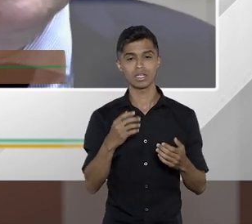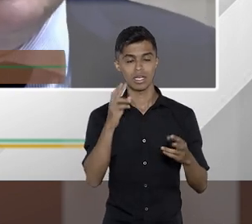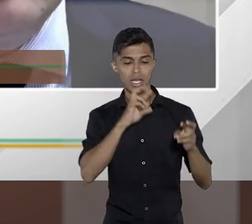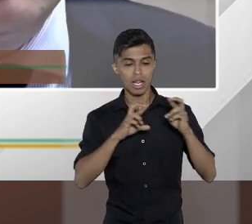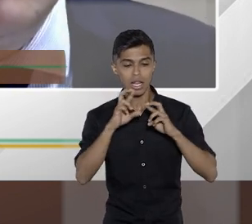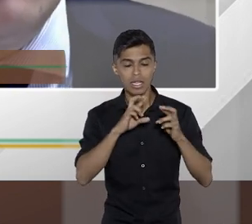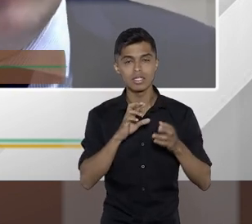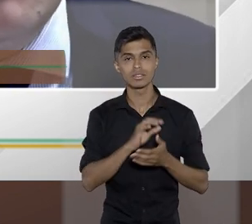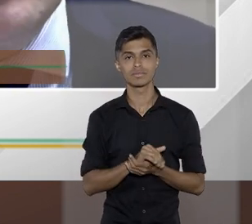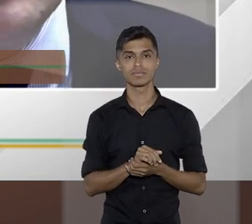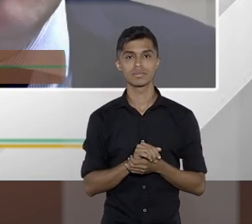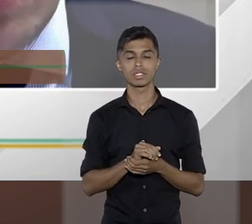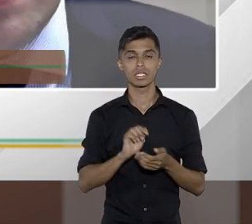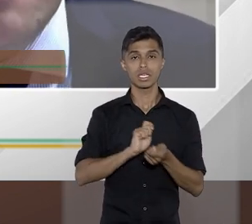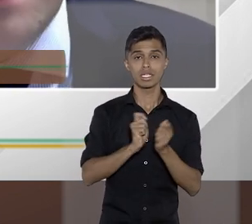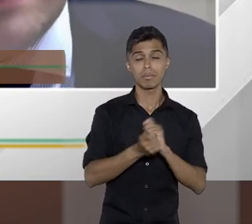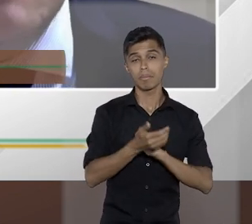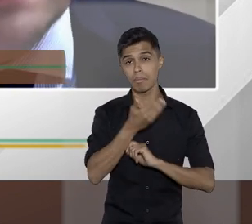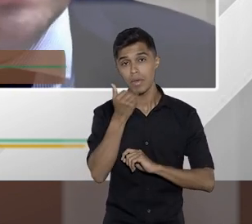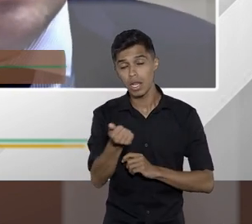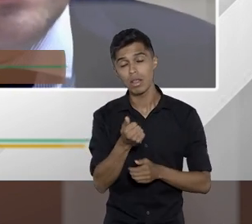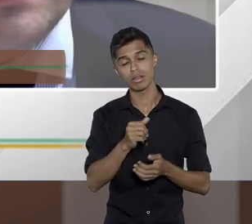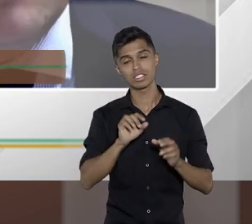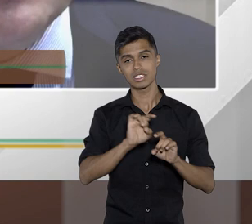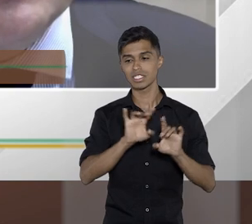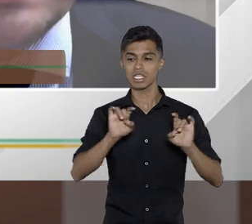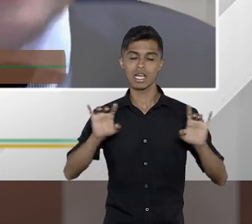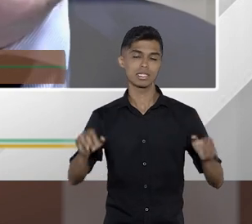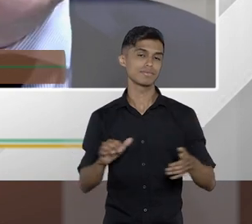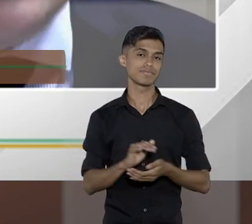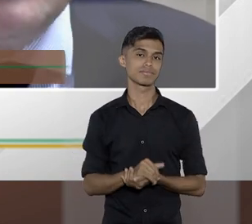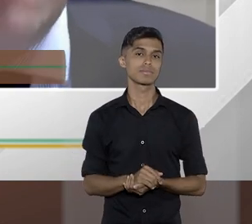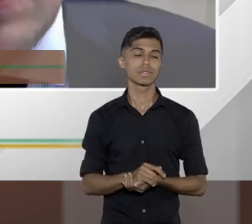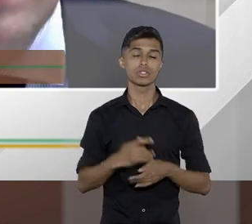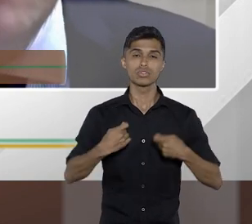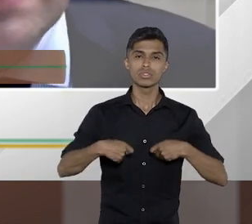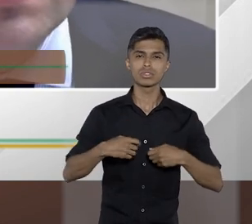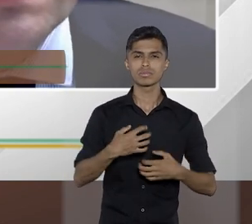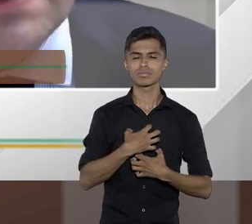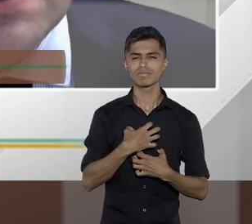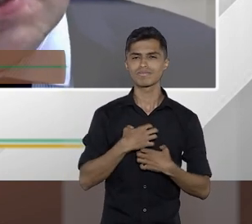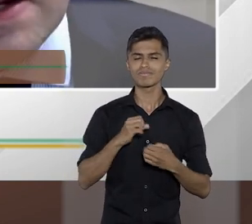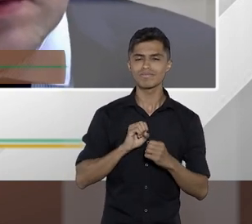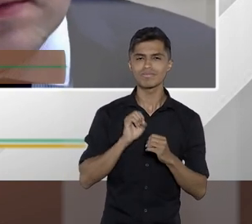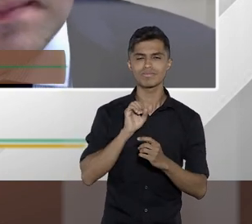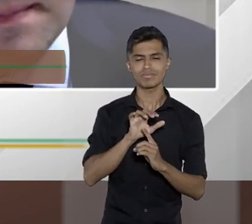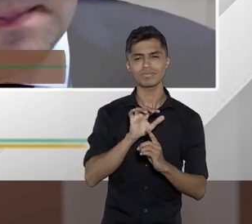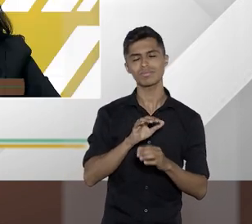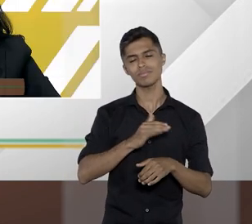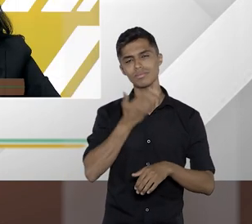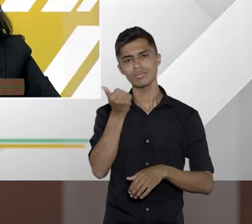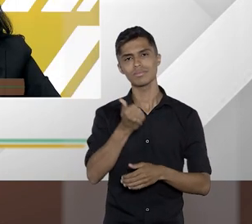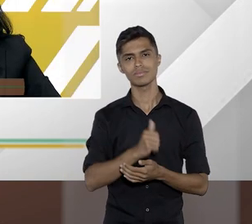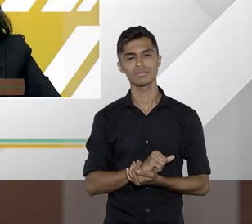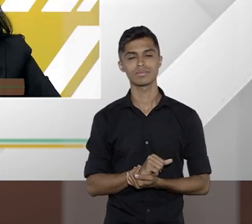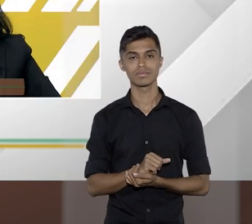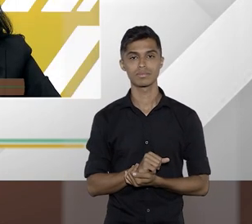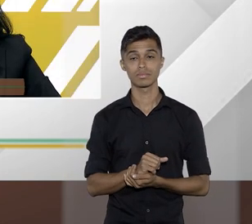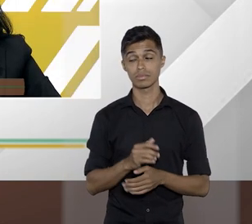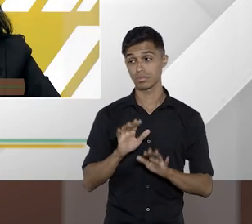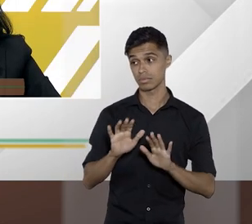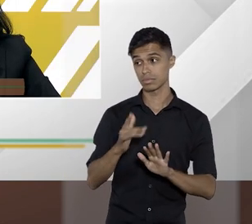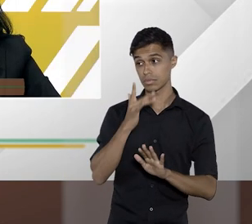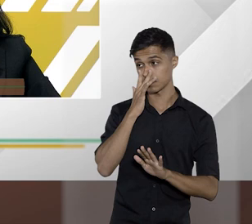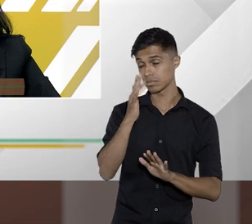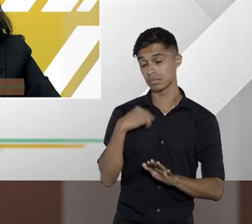princípio se adeque de uma forma melhor mais necessária para o ambiente do Estado de Direito bem eu